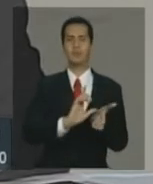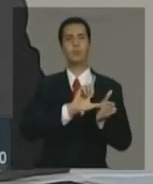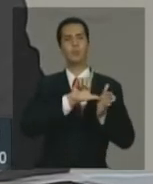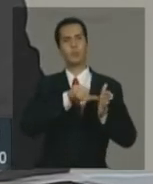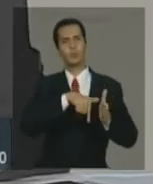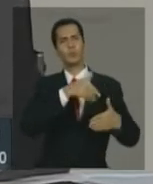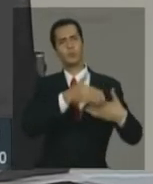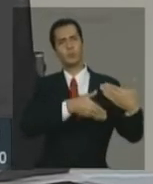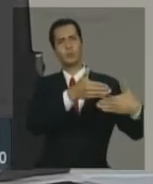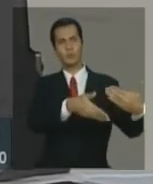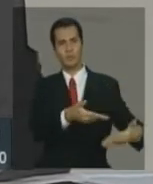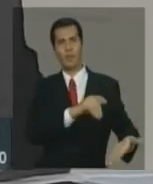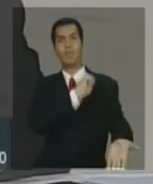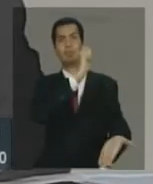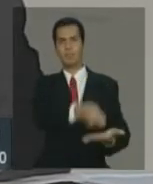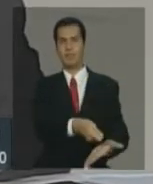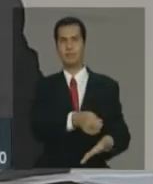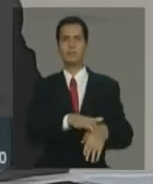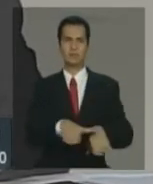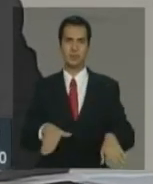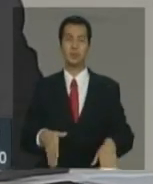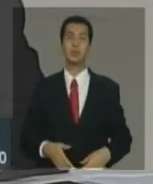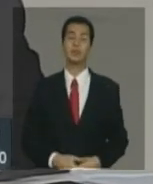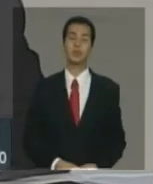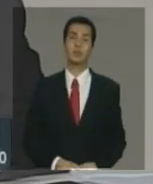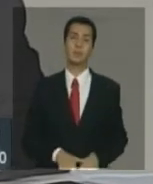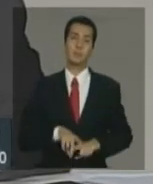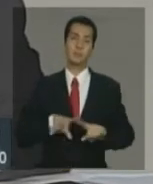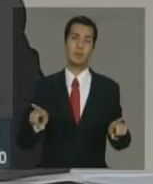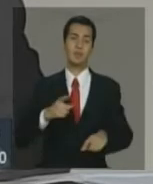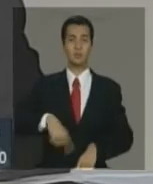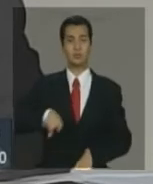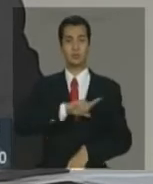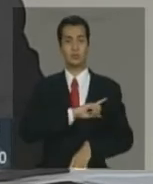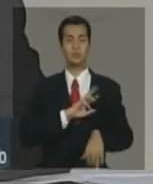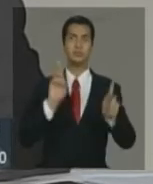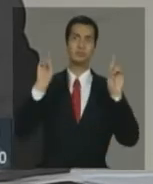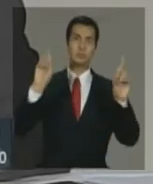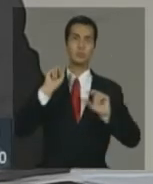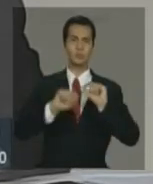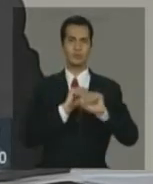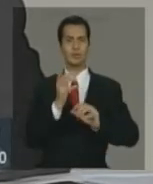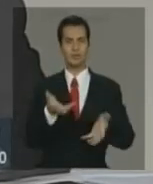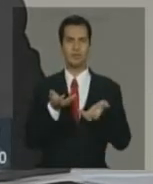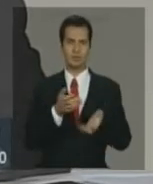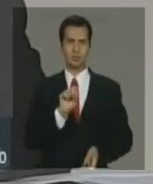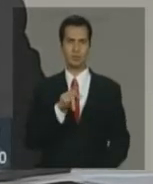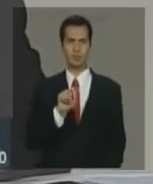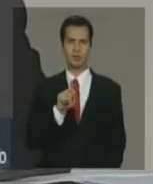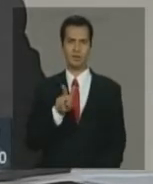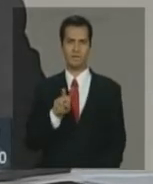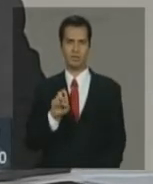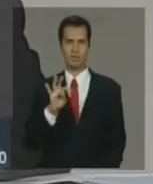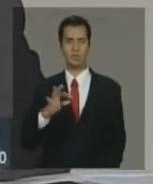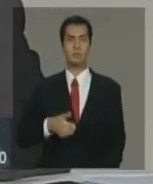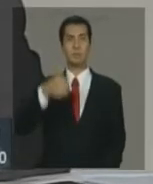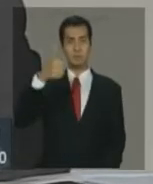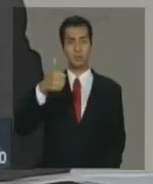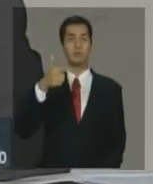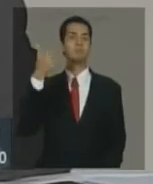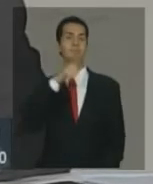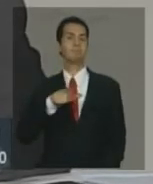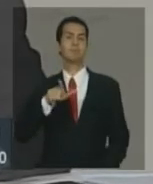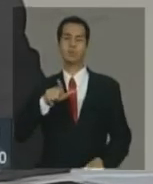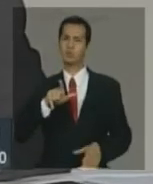objetivamente, a nossa expectativa é cumprimento do primário, cheio, conforme nós já anunciamos,